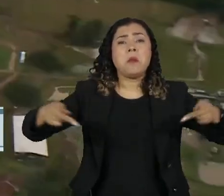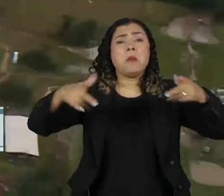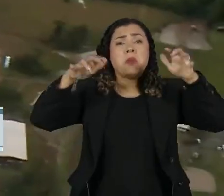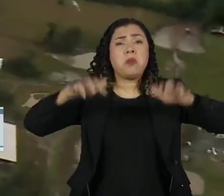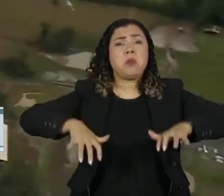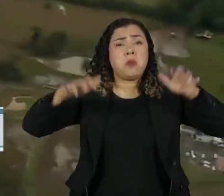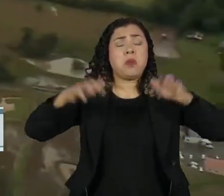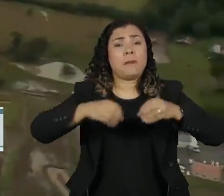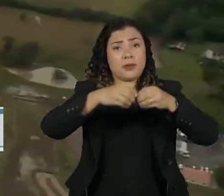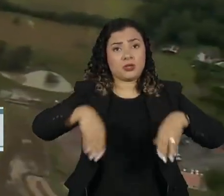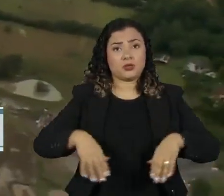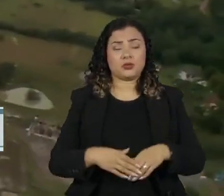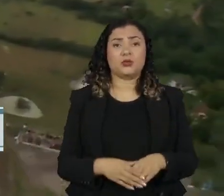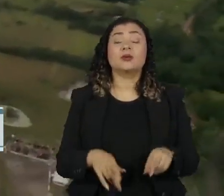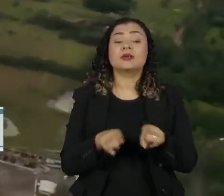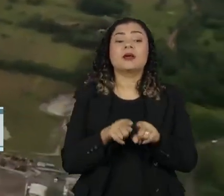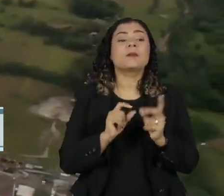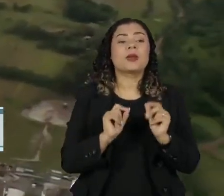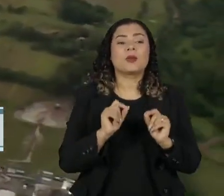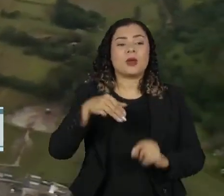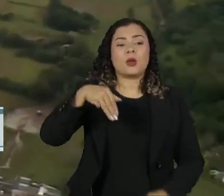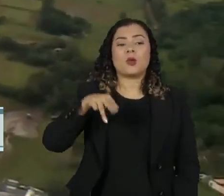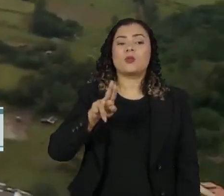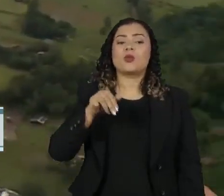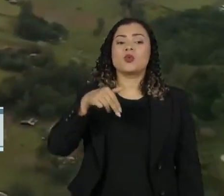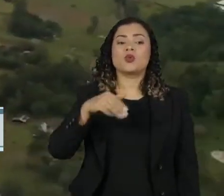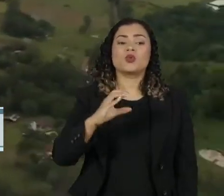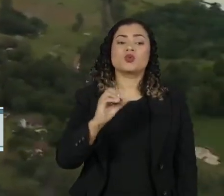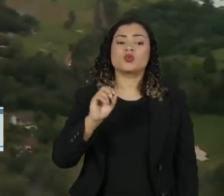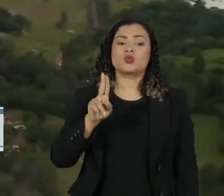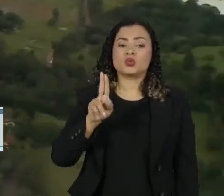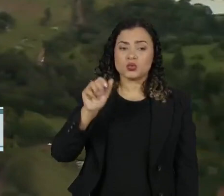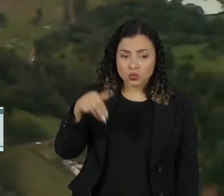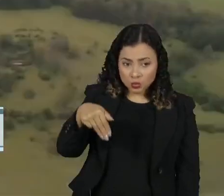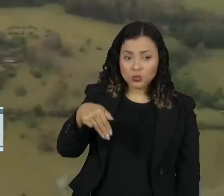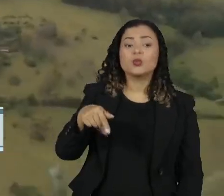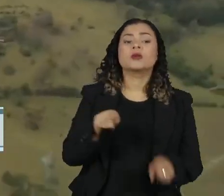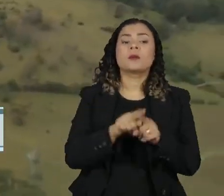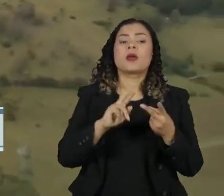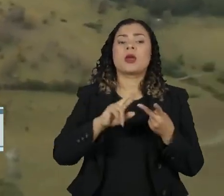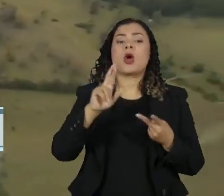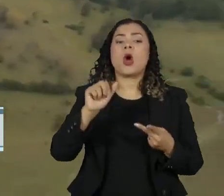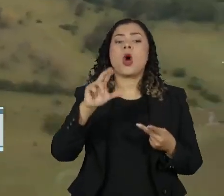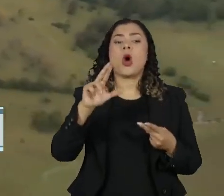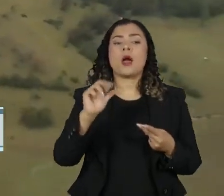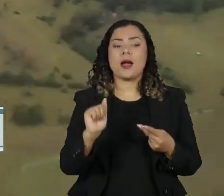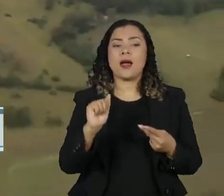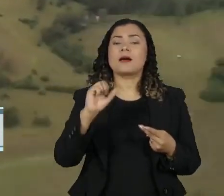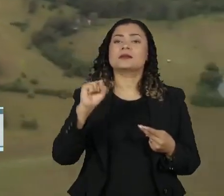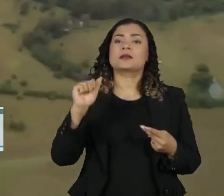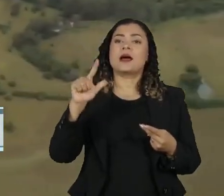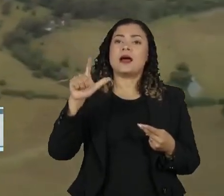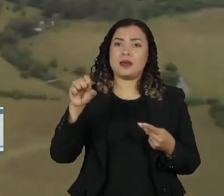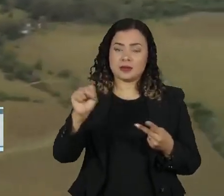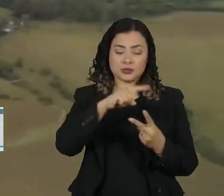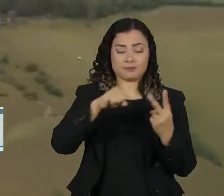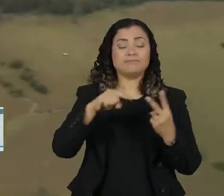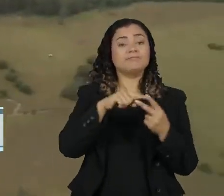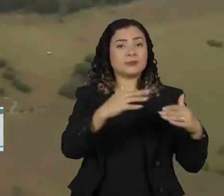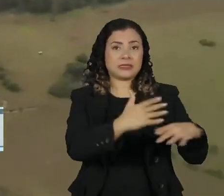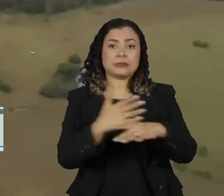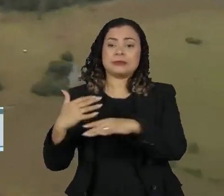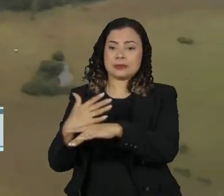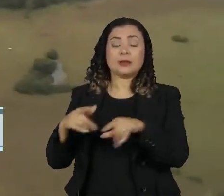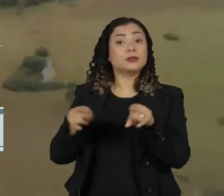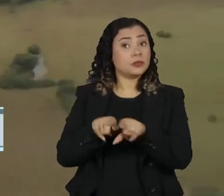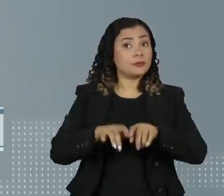Em Mussum e Rocassales, agências temporárias foram instaladas para atender os moradores. Ainda na região,